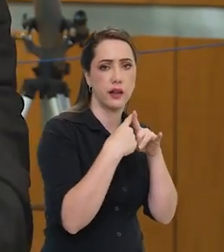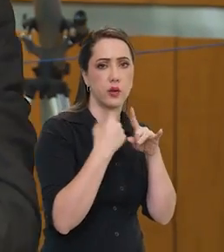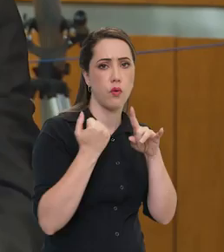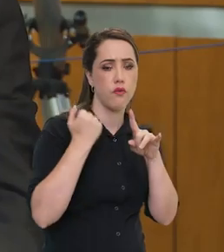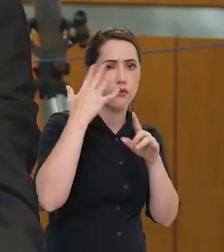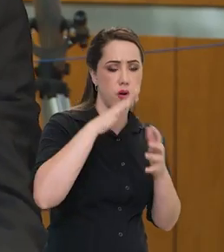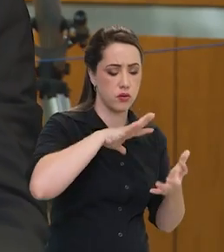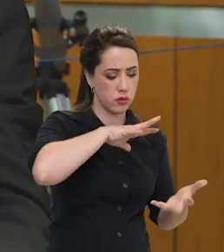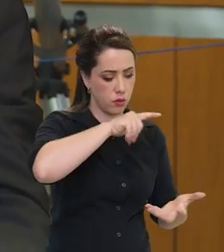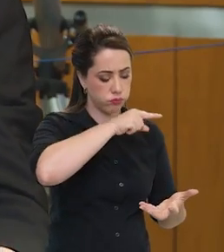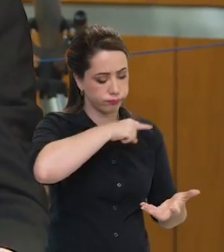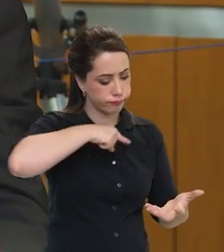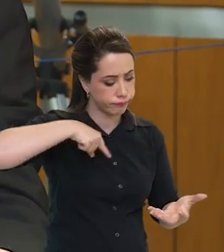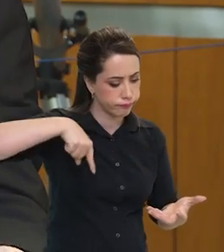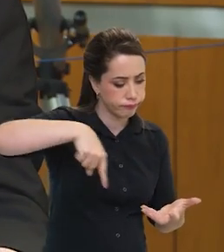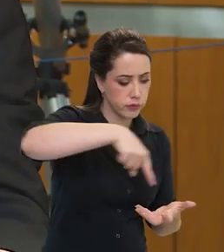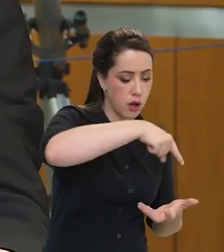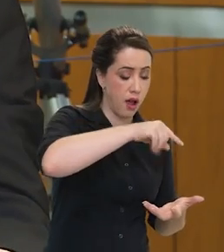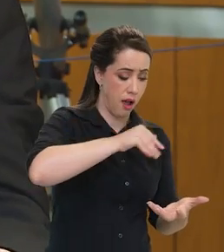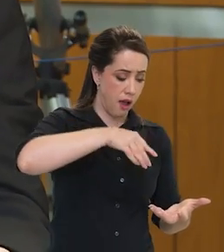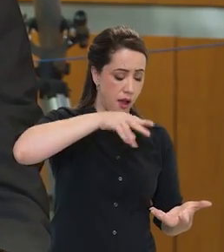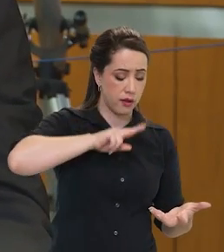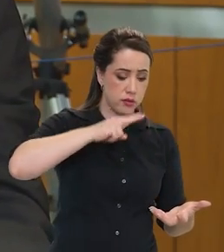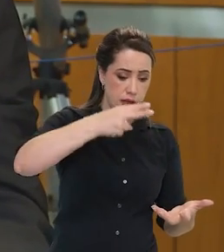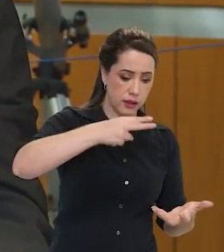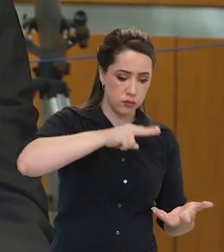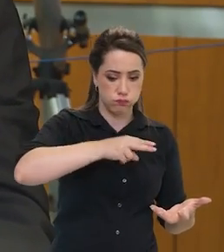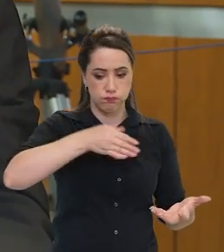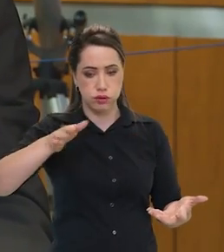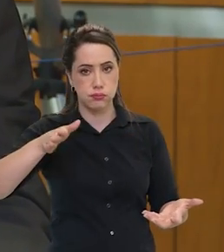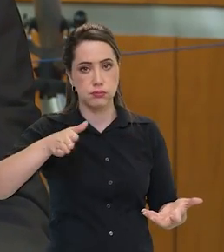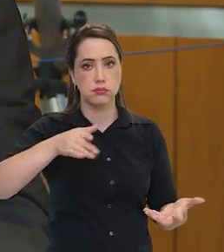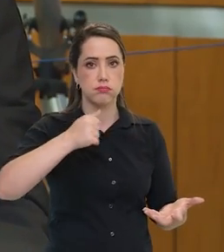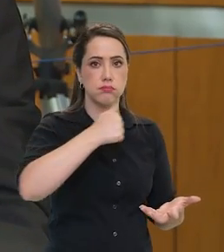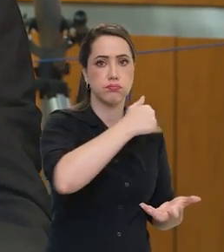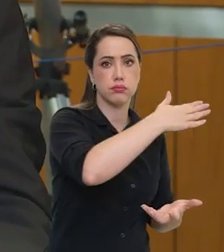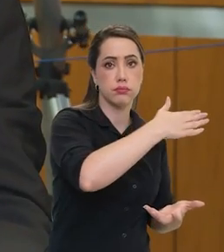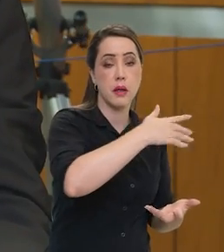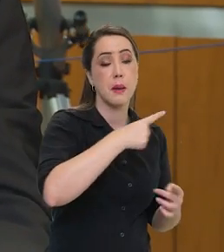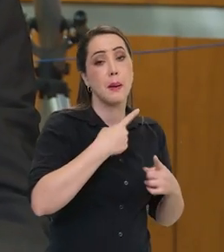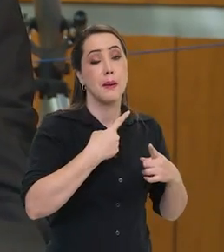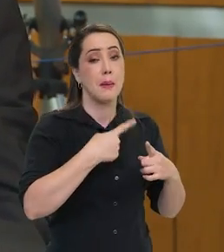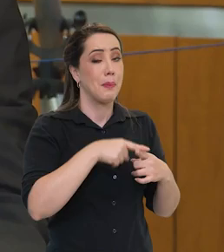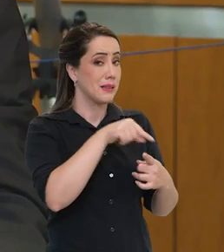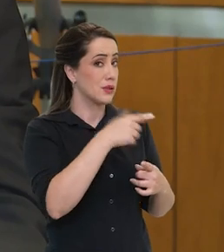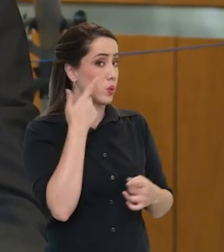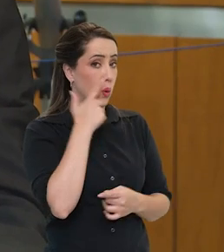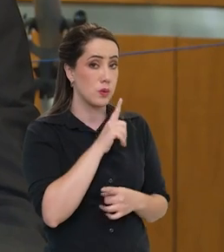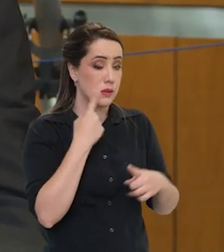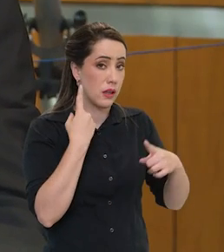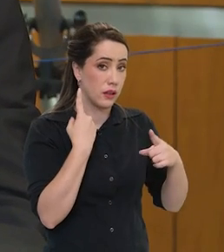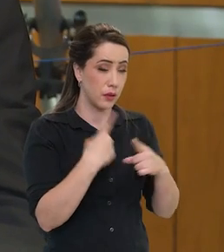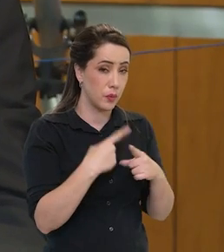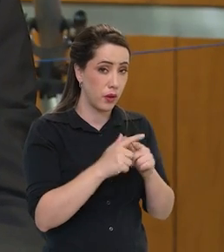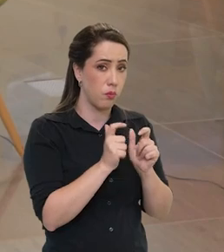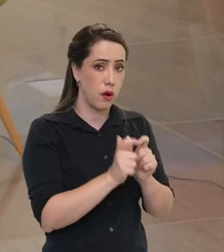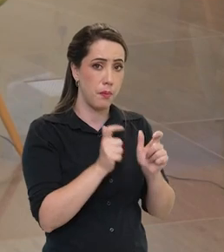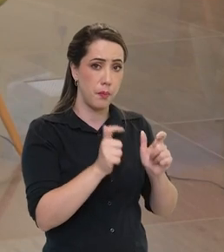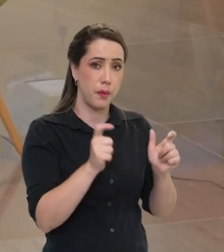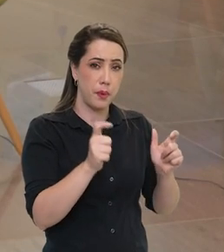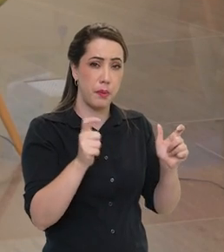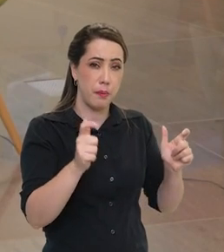halo que existe em volta da Terra, geoestacionário. Mas isso não tem sido suficiente, porque tem crescido muito o número de